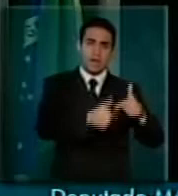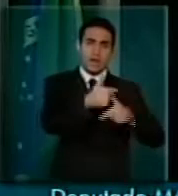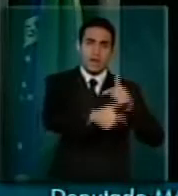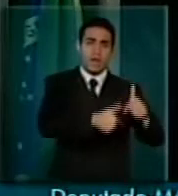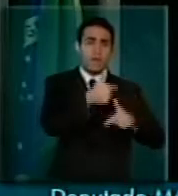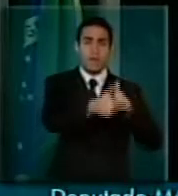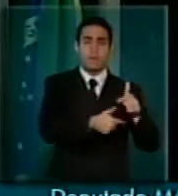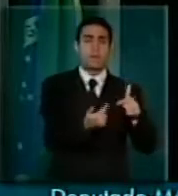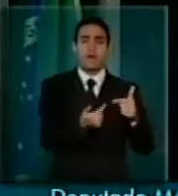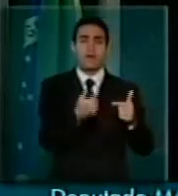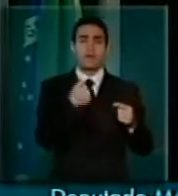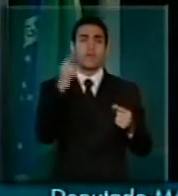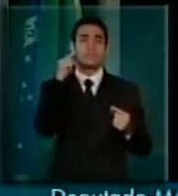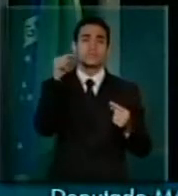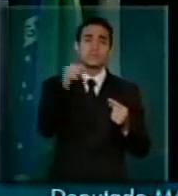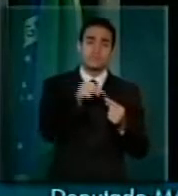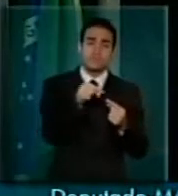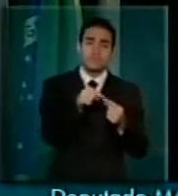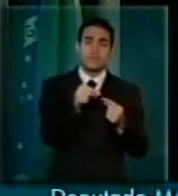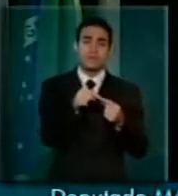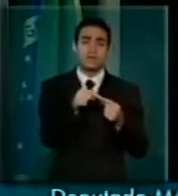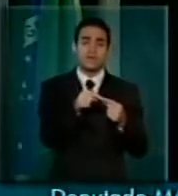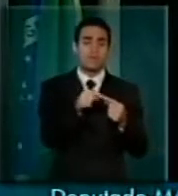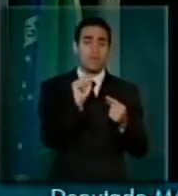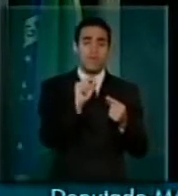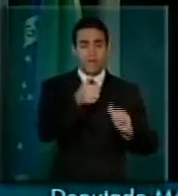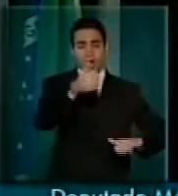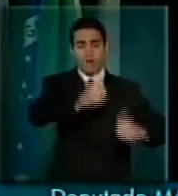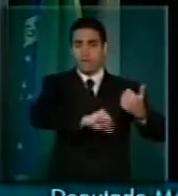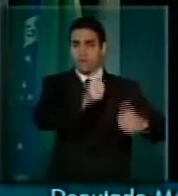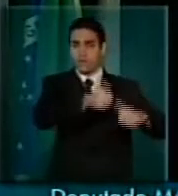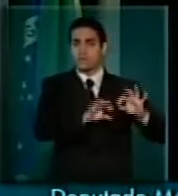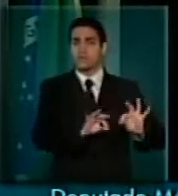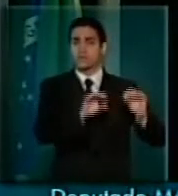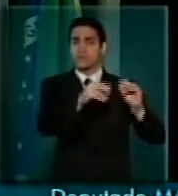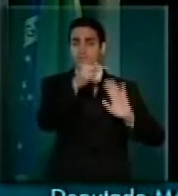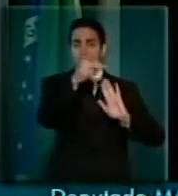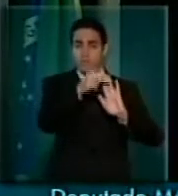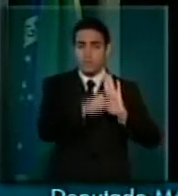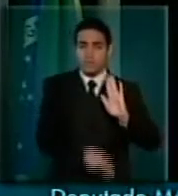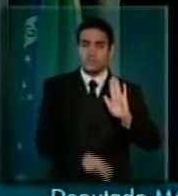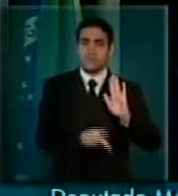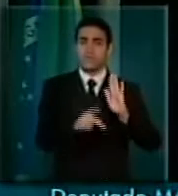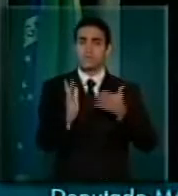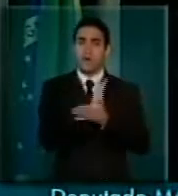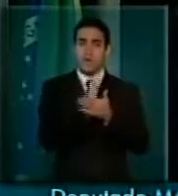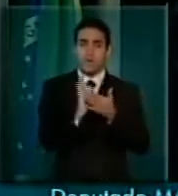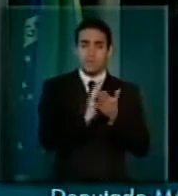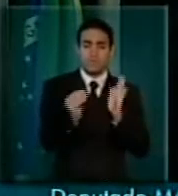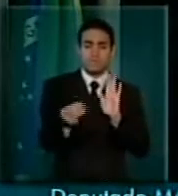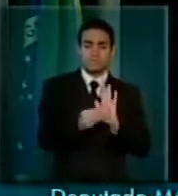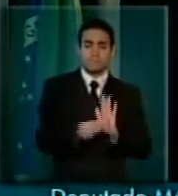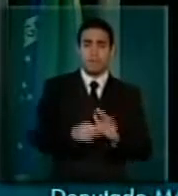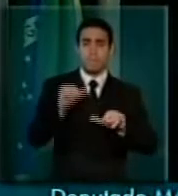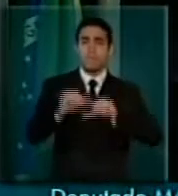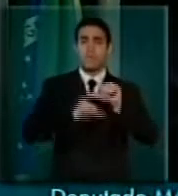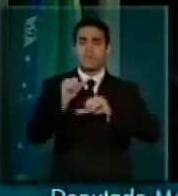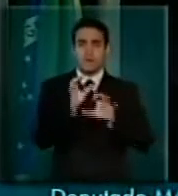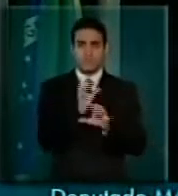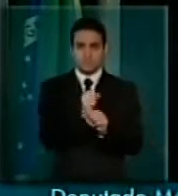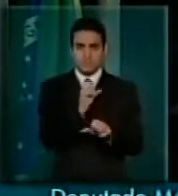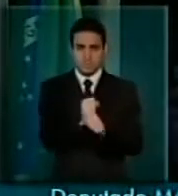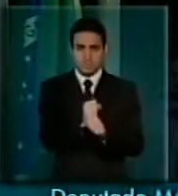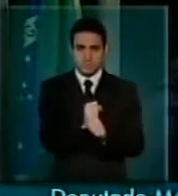analisar os projetos de alteração ao orçamento, quando